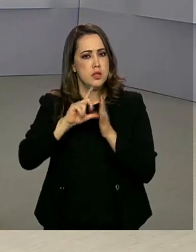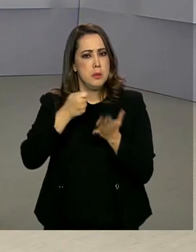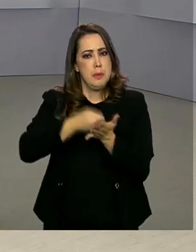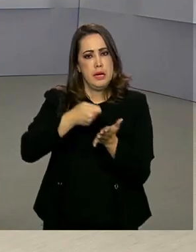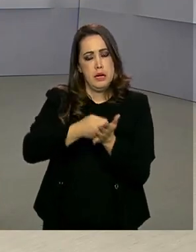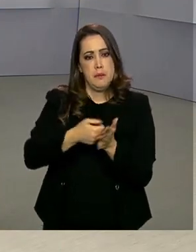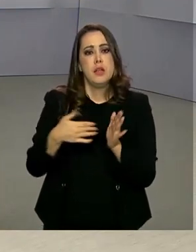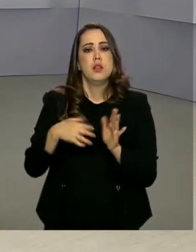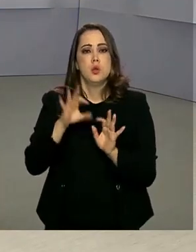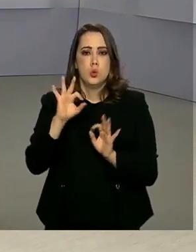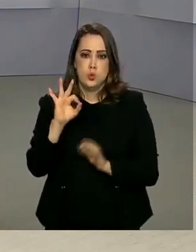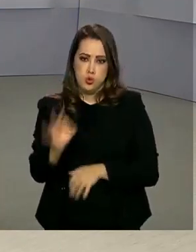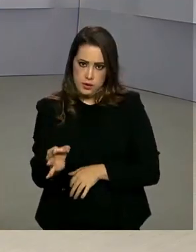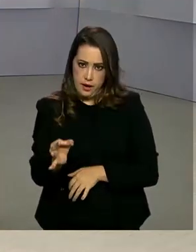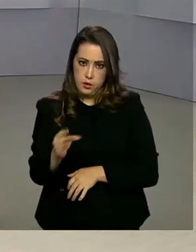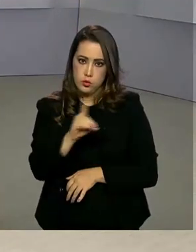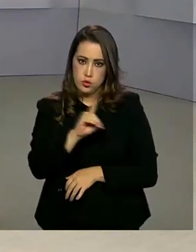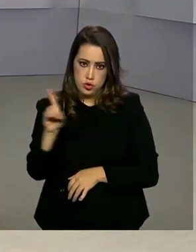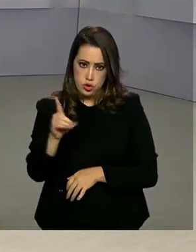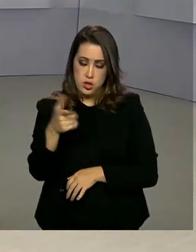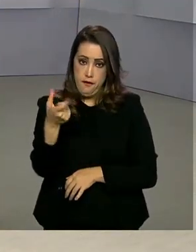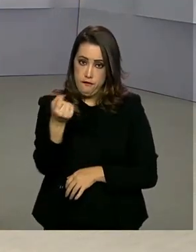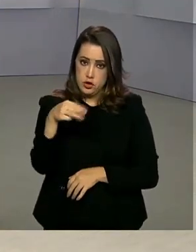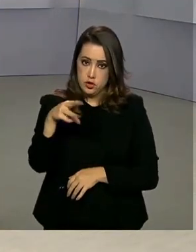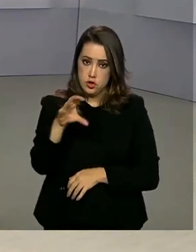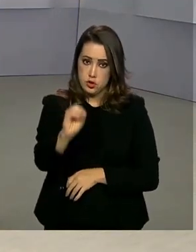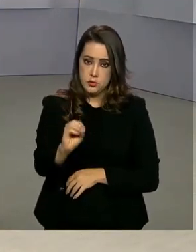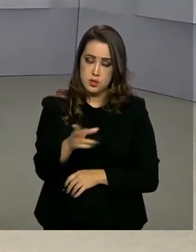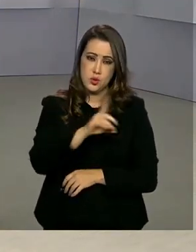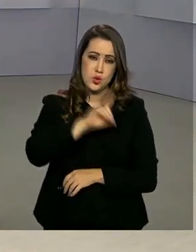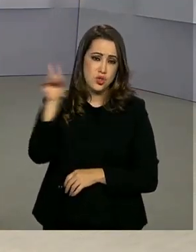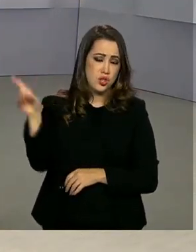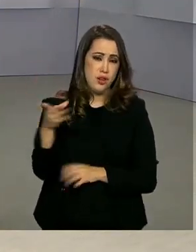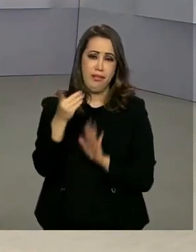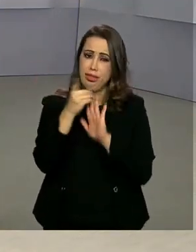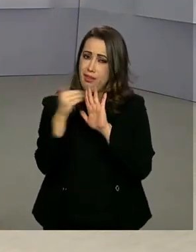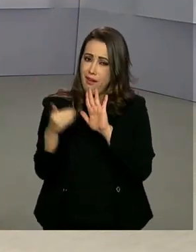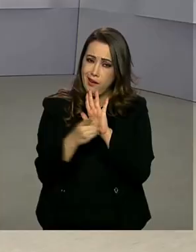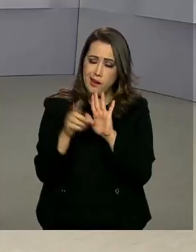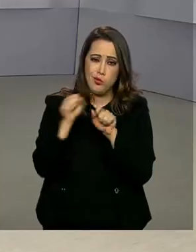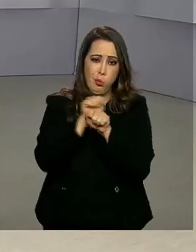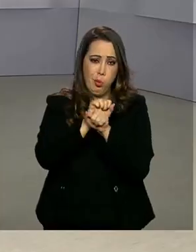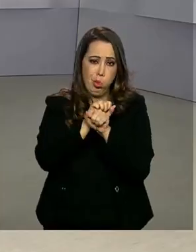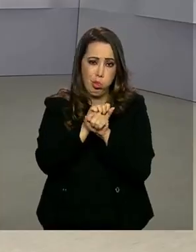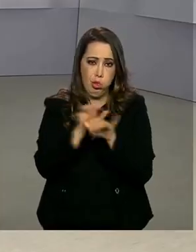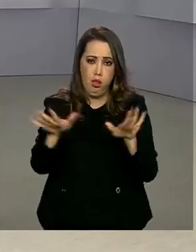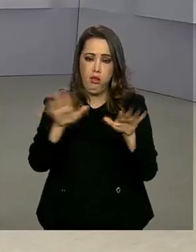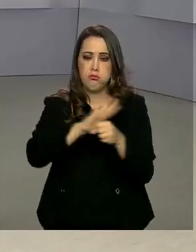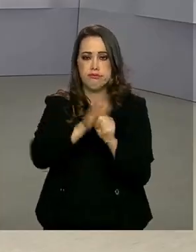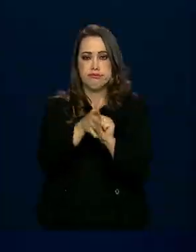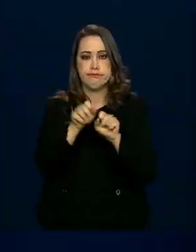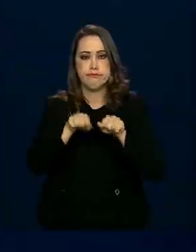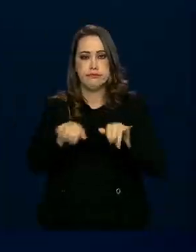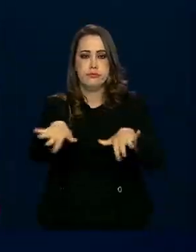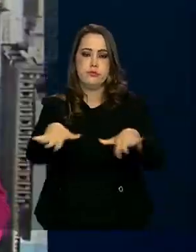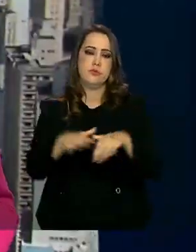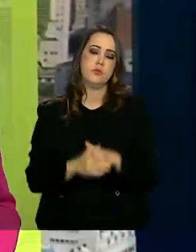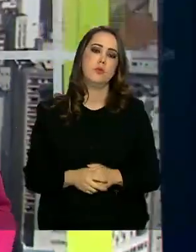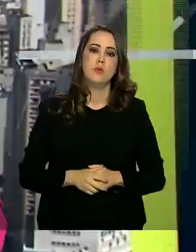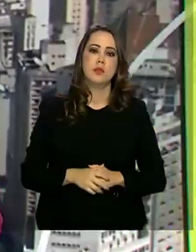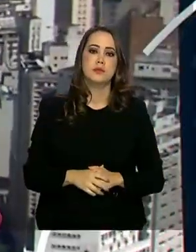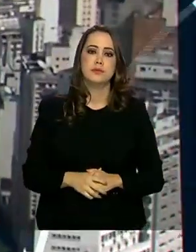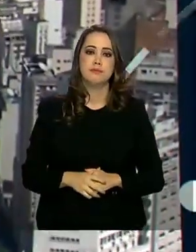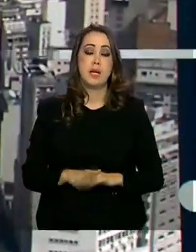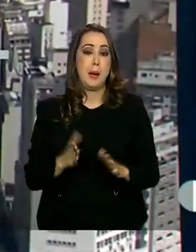pagamentos em dia até 20 de março, data em que foi decretado o estado de calamidade pública no país. E para